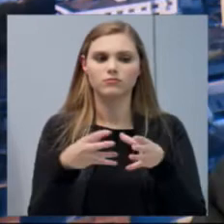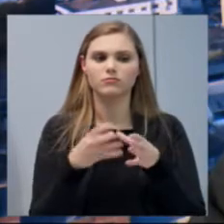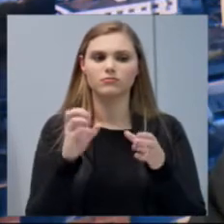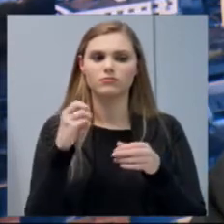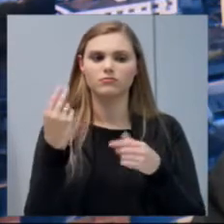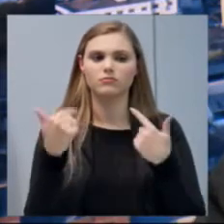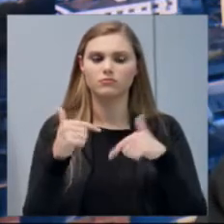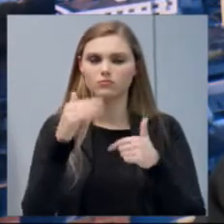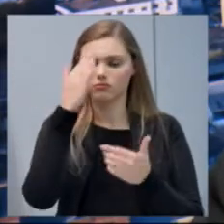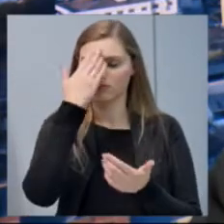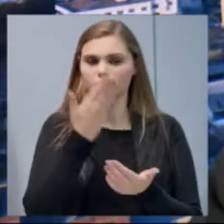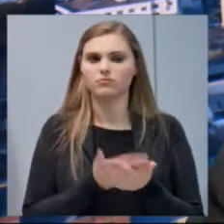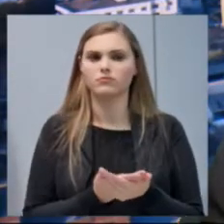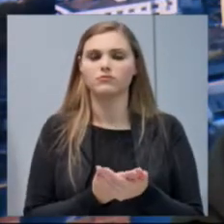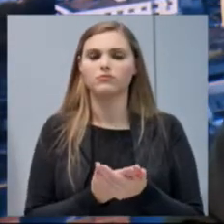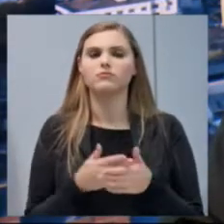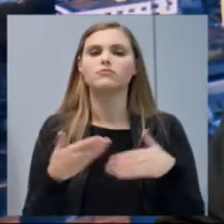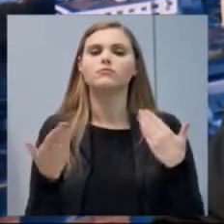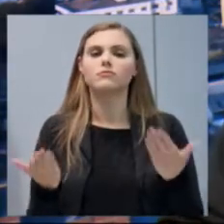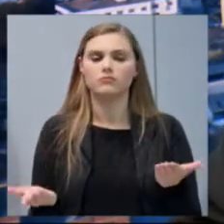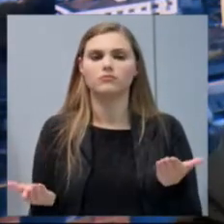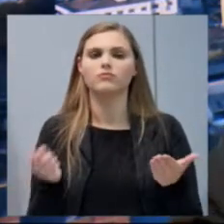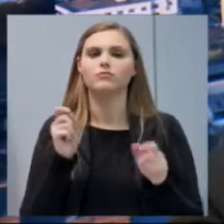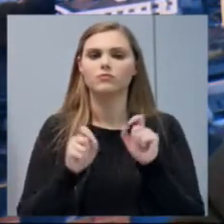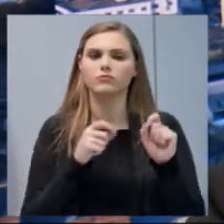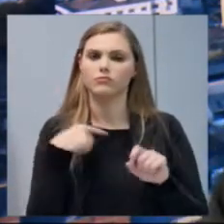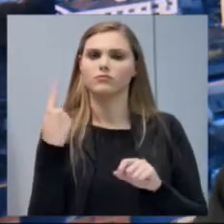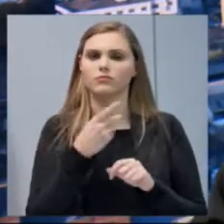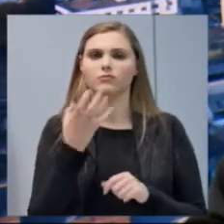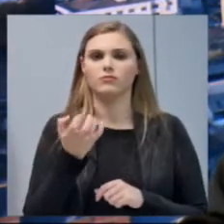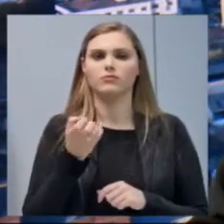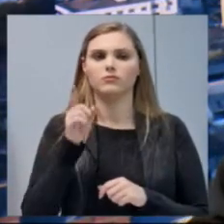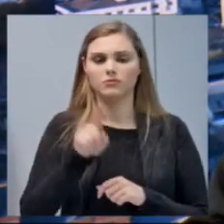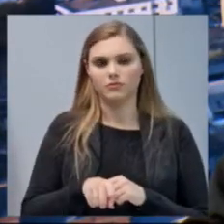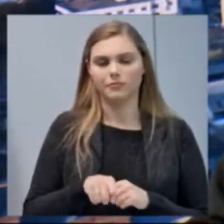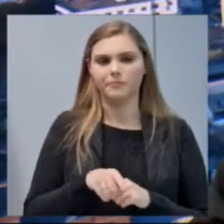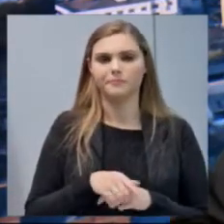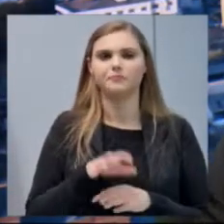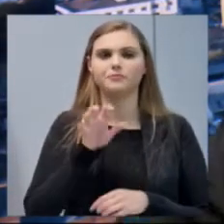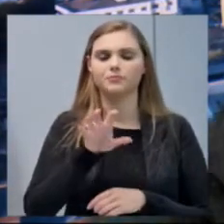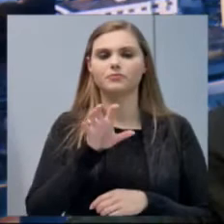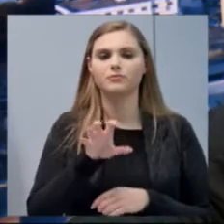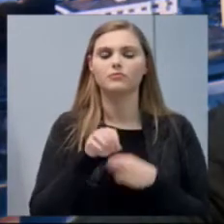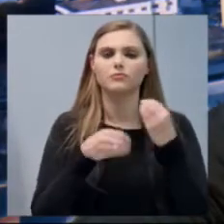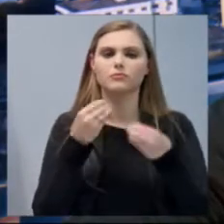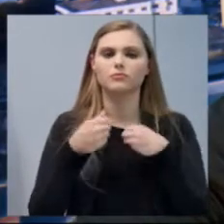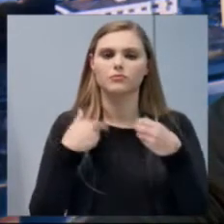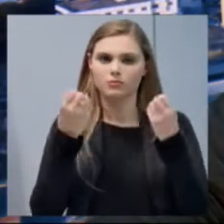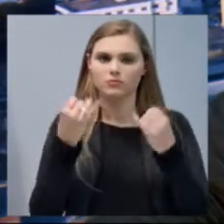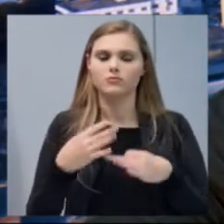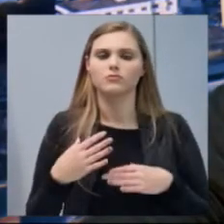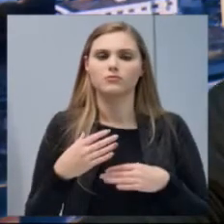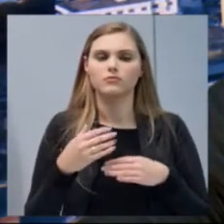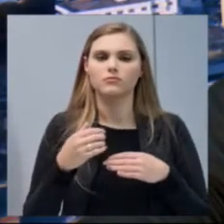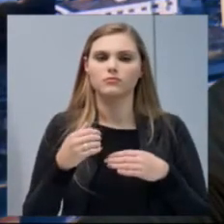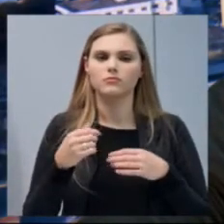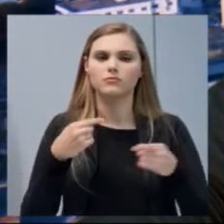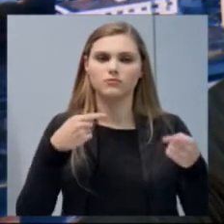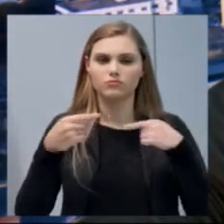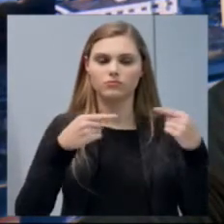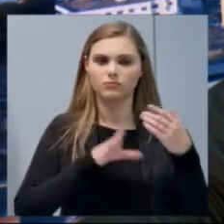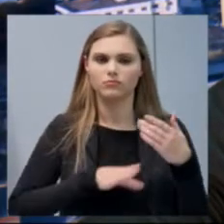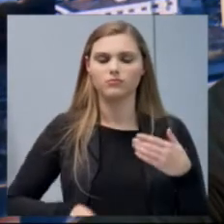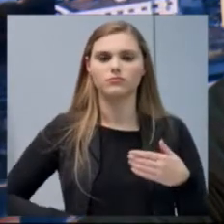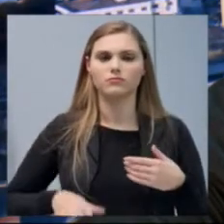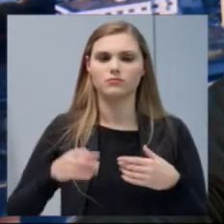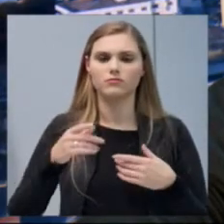de confiança. Então, na verdade, o que nós queremos é, nesse sentido, como coloquei na outra sessão também, é